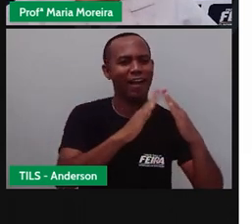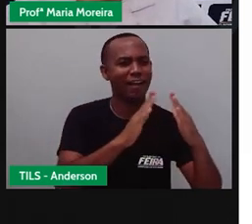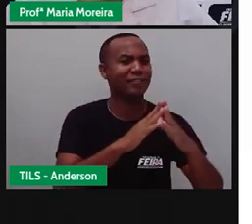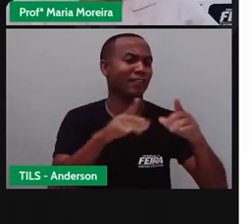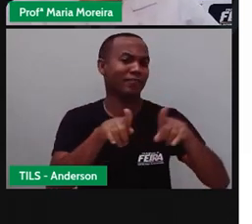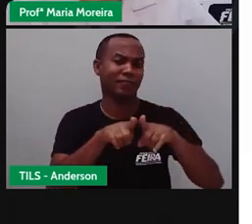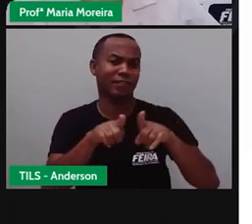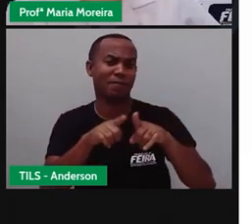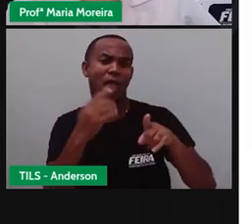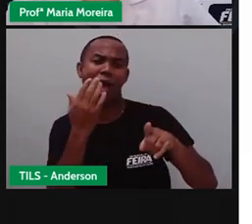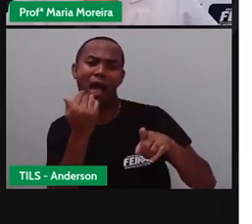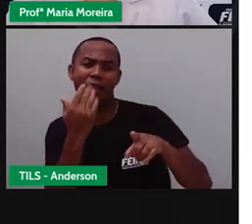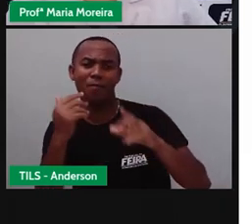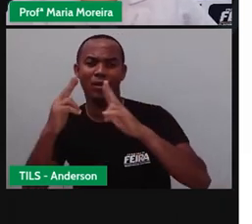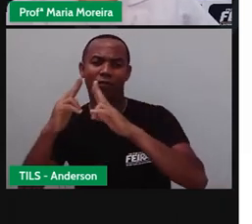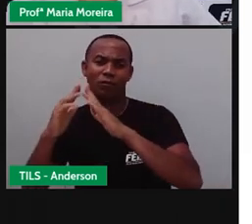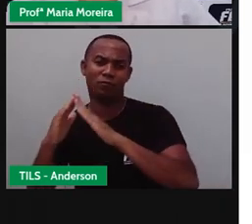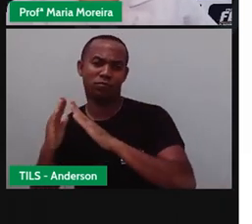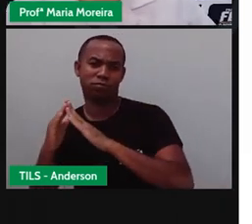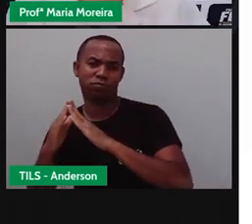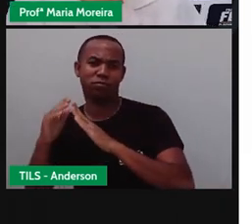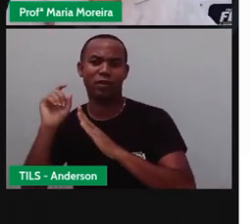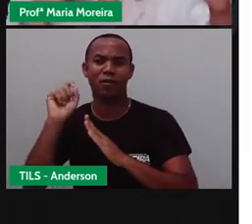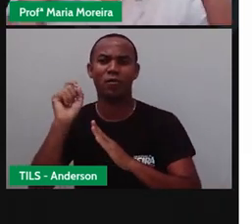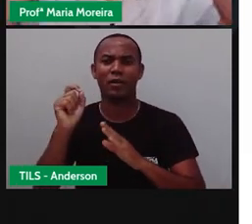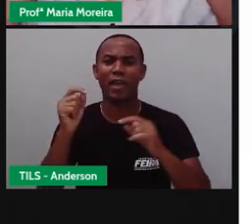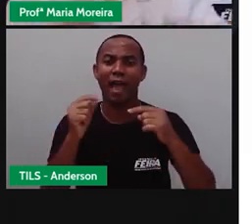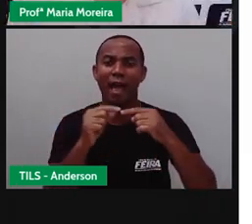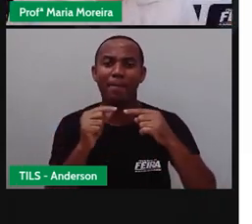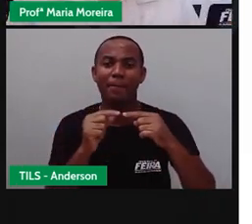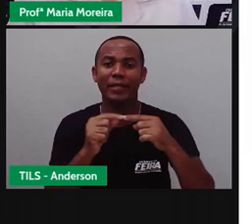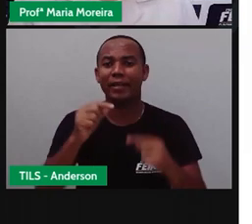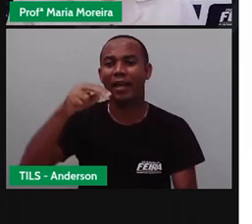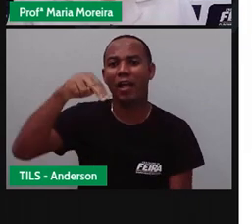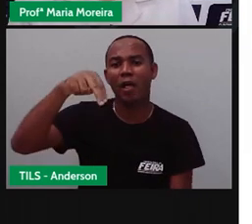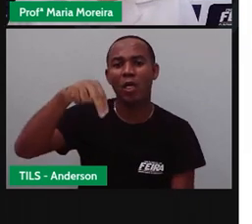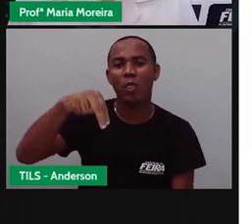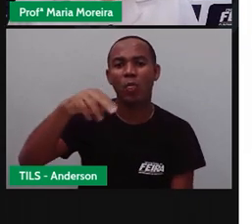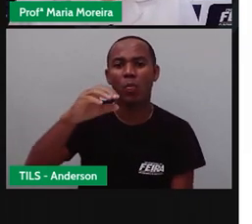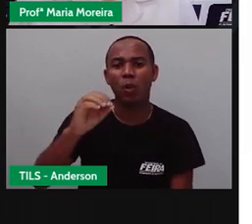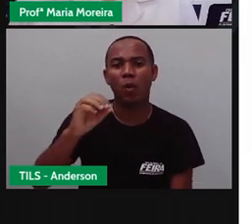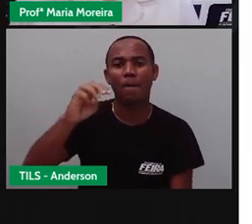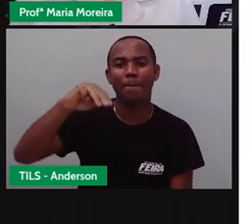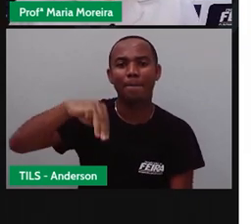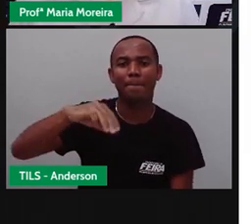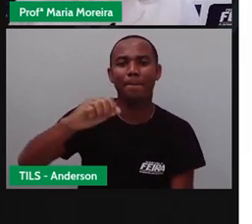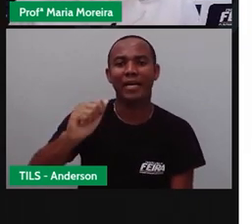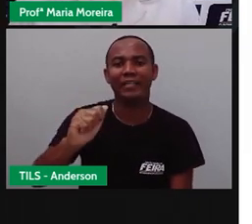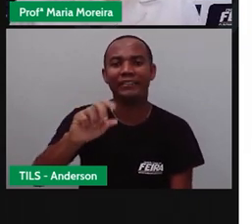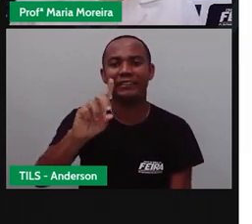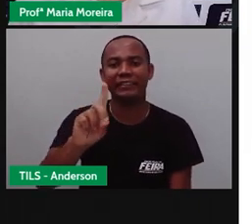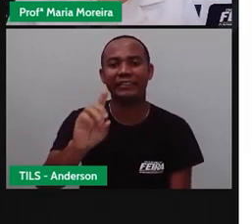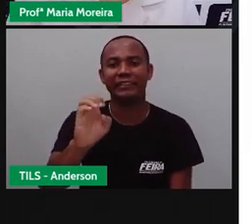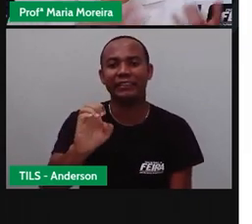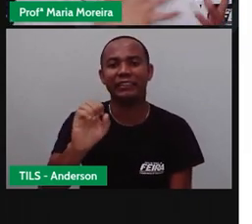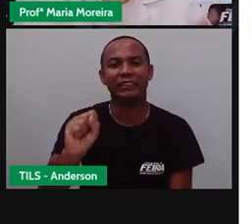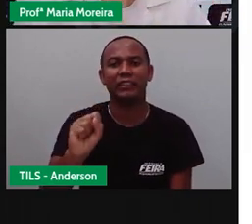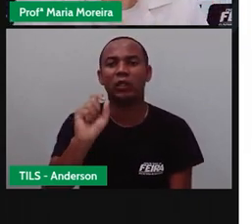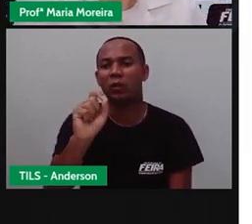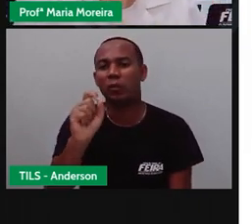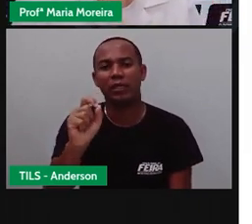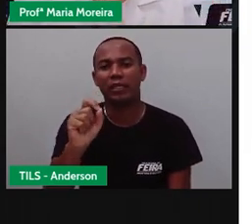alimento. Isso é ser nômade, né? Você não ter uma residência fixa em um local. Né? Você,